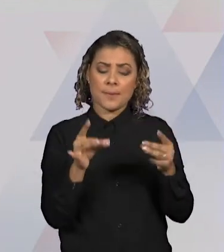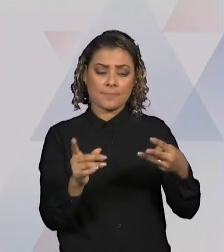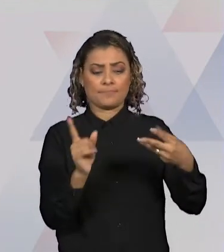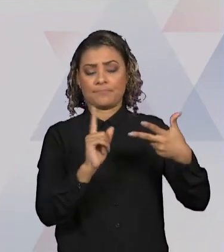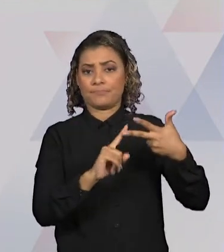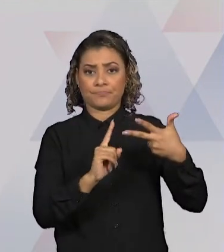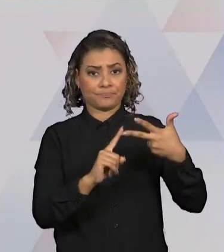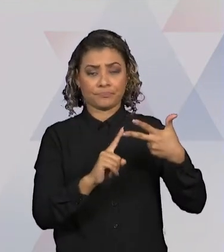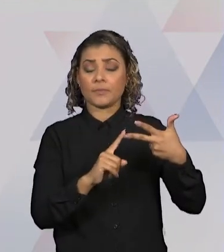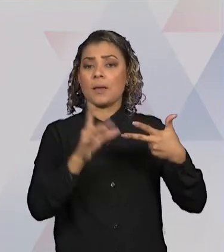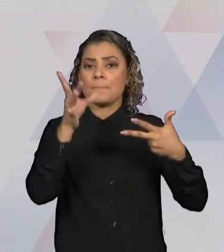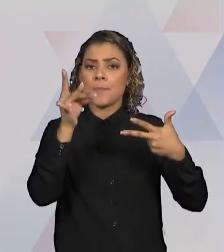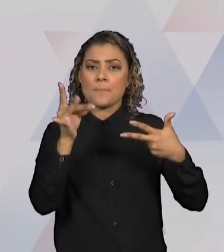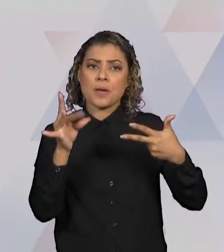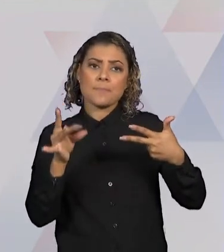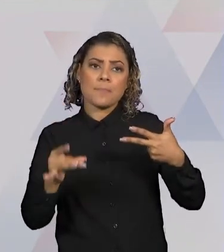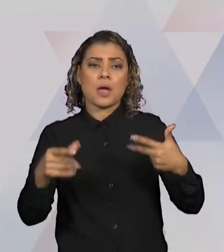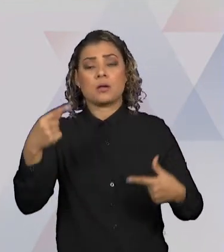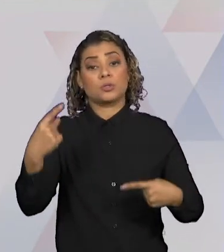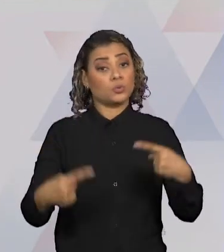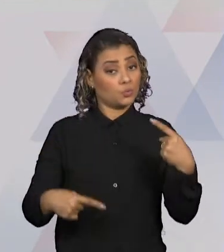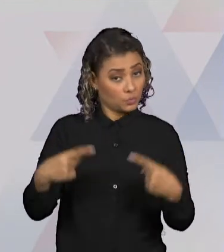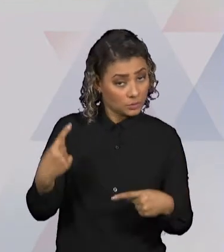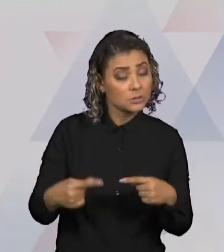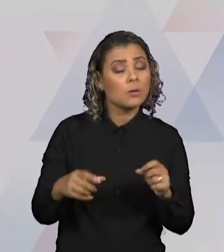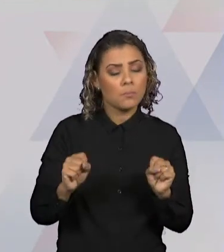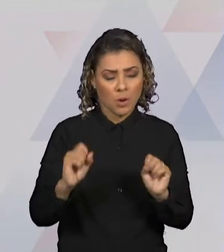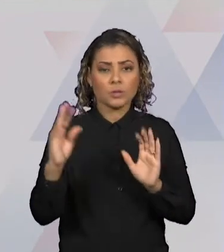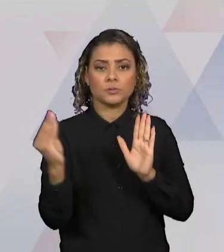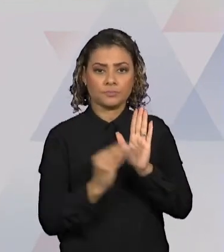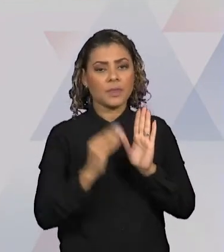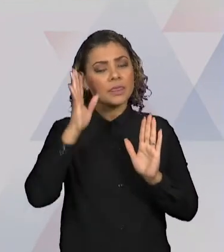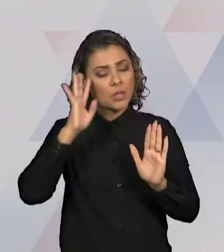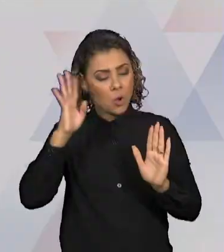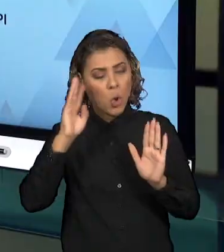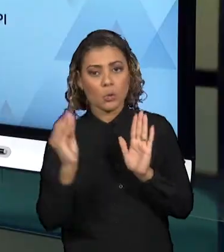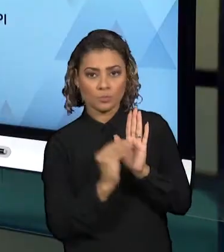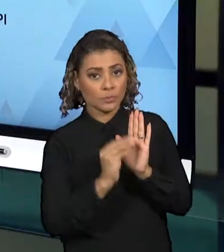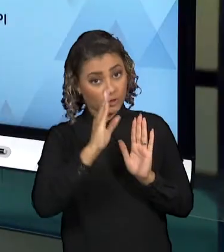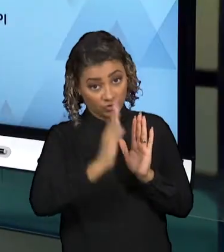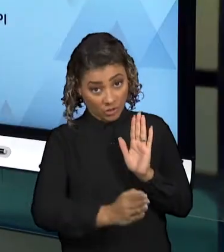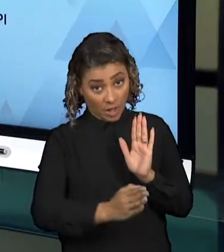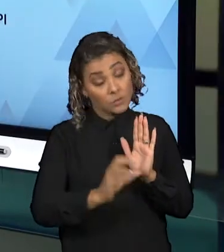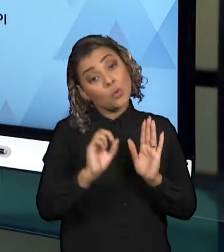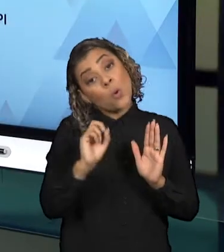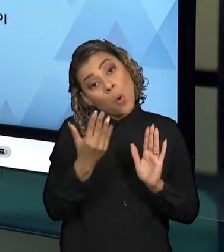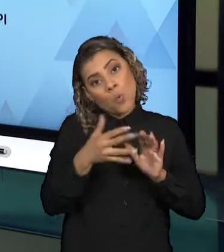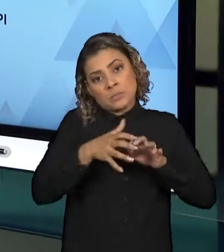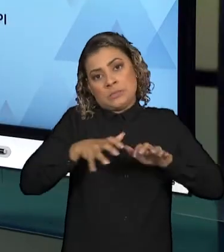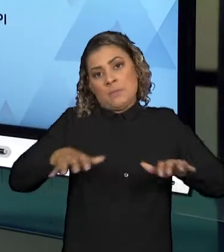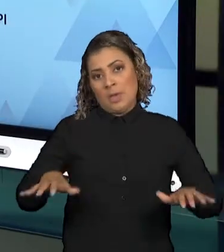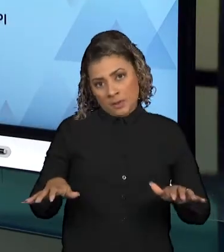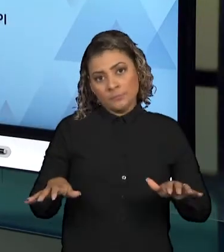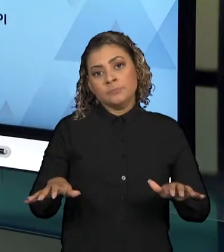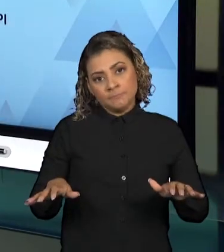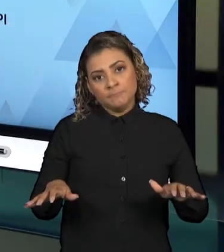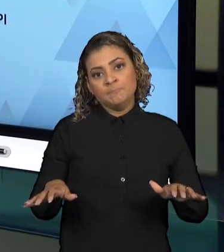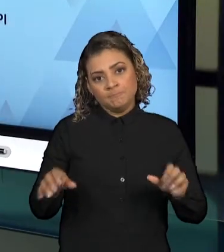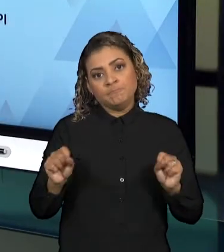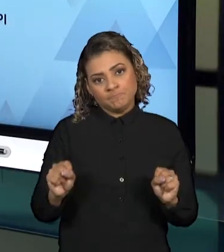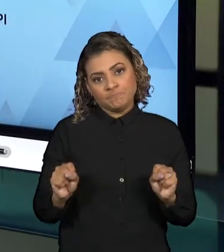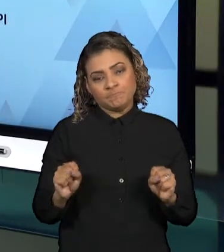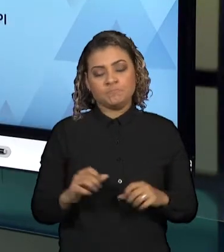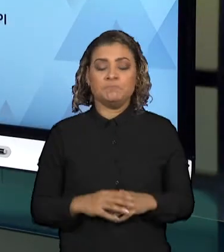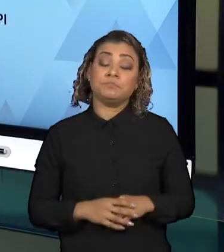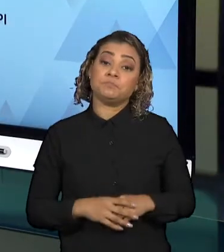acompanhadas dessa discussão, desse embasamento teórico, ou pode ser um outro